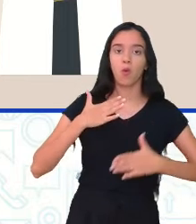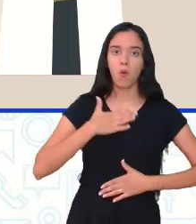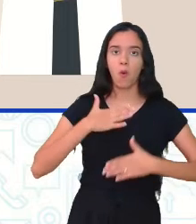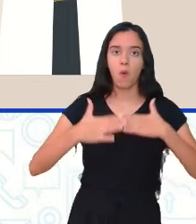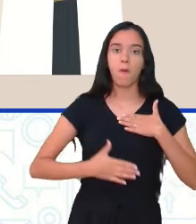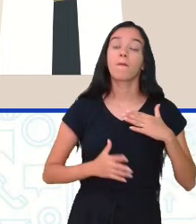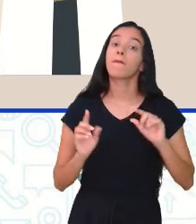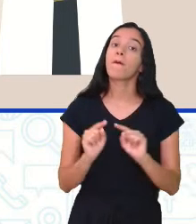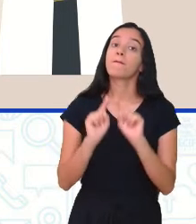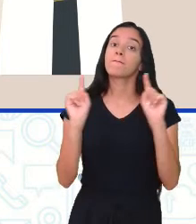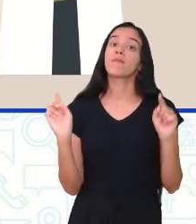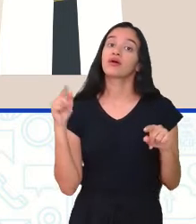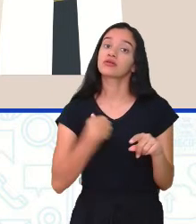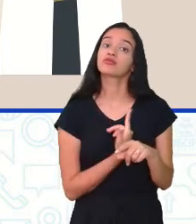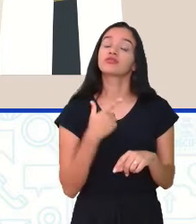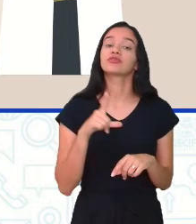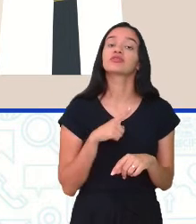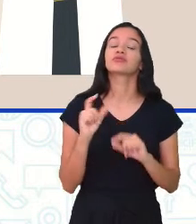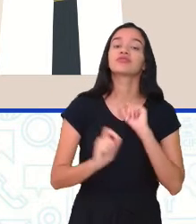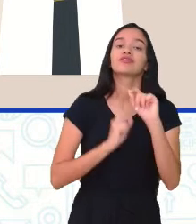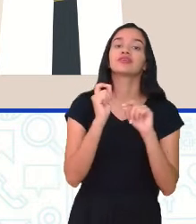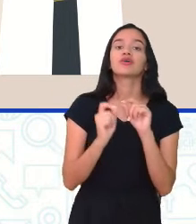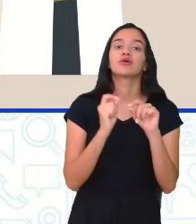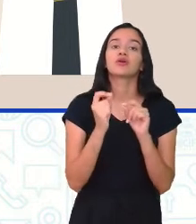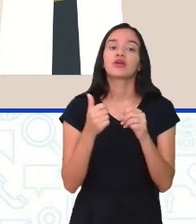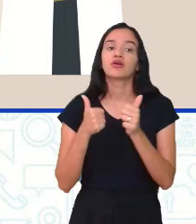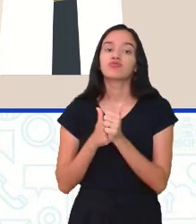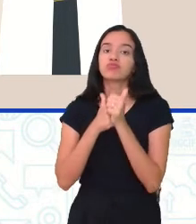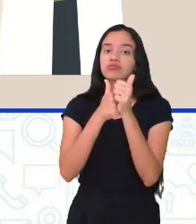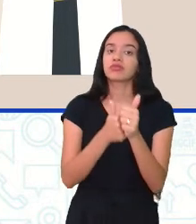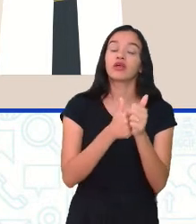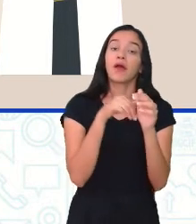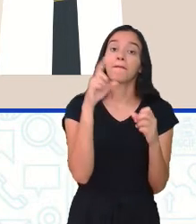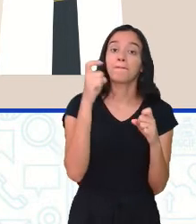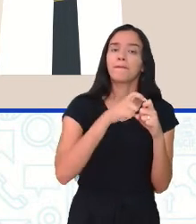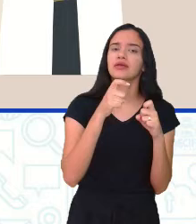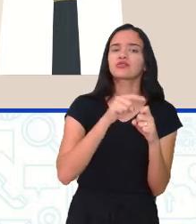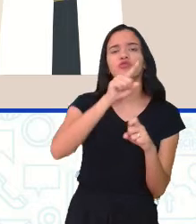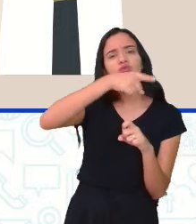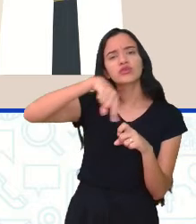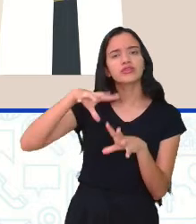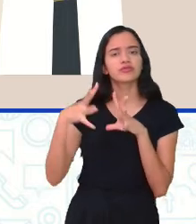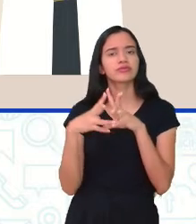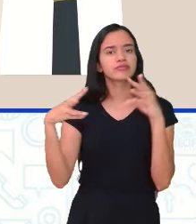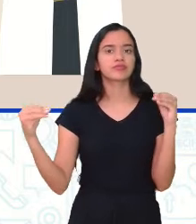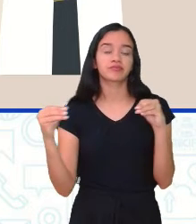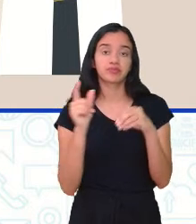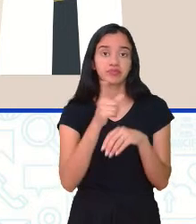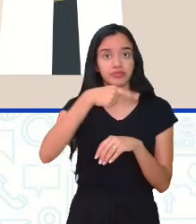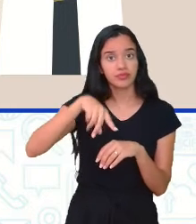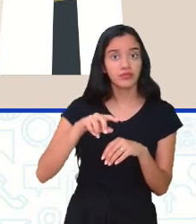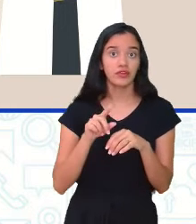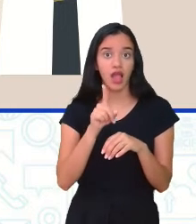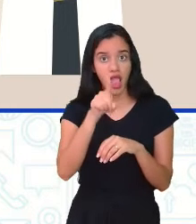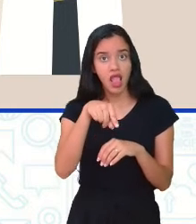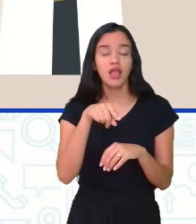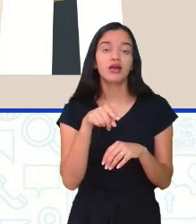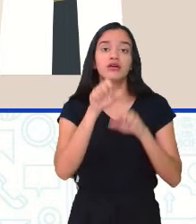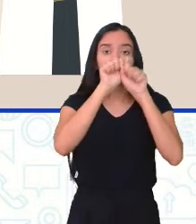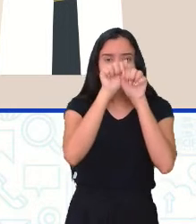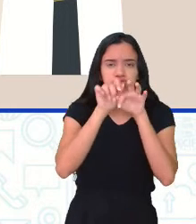Mas nós temos que fazer o acompanhamento. E enquanto você não está curado, você vai estar